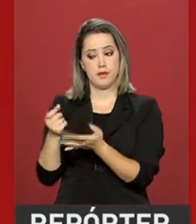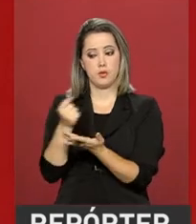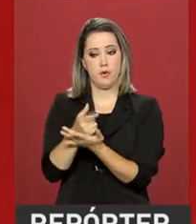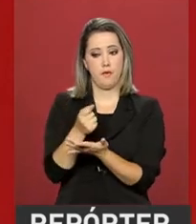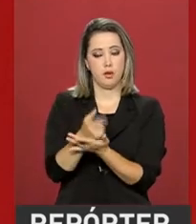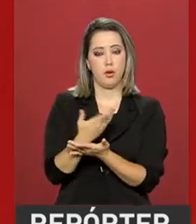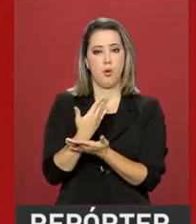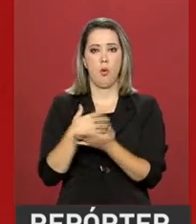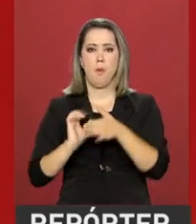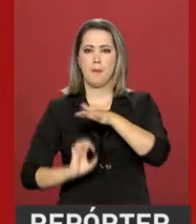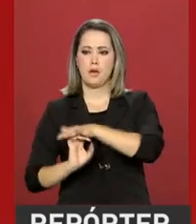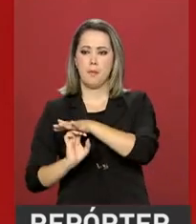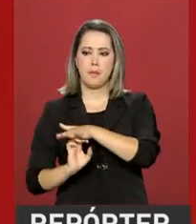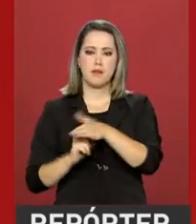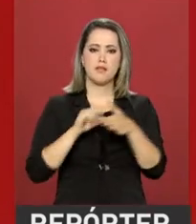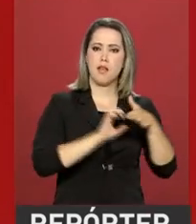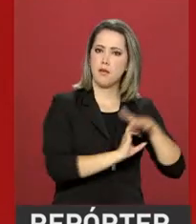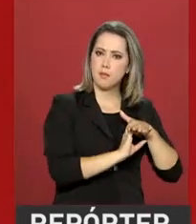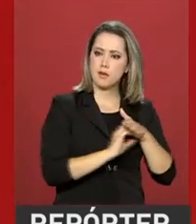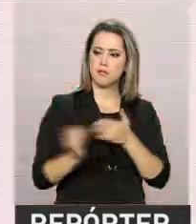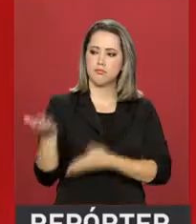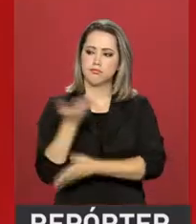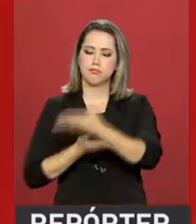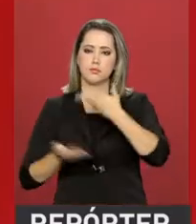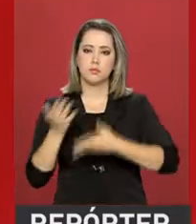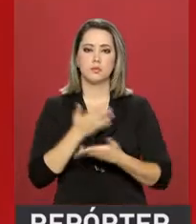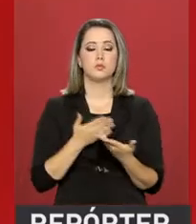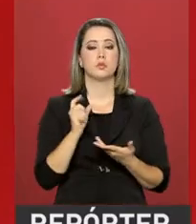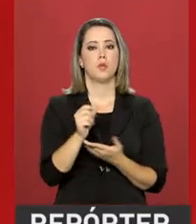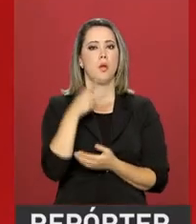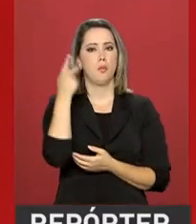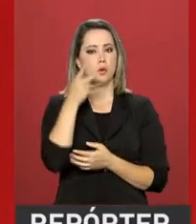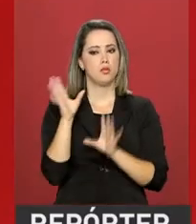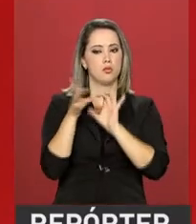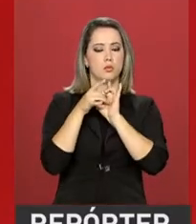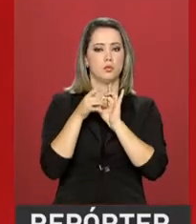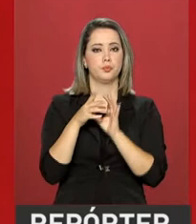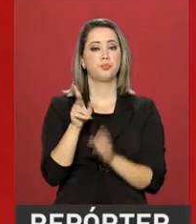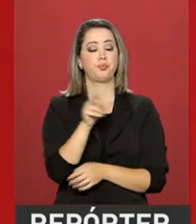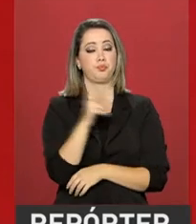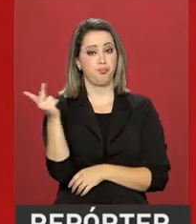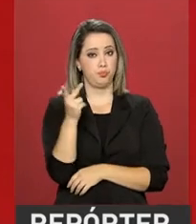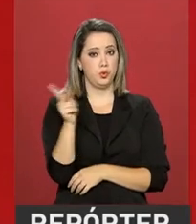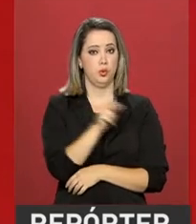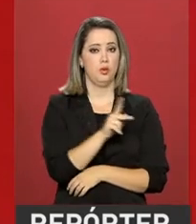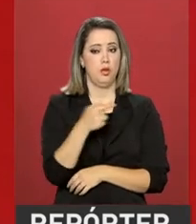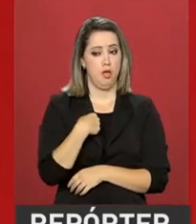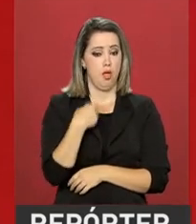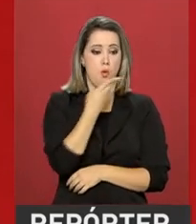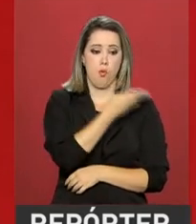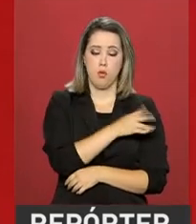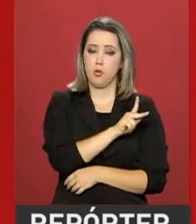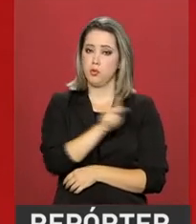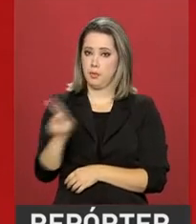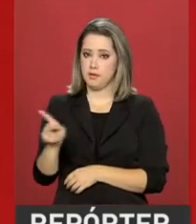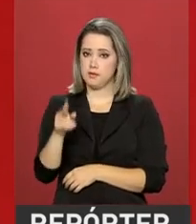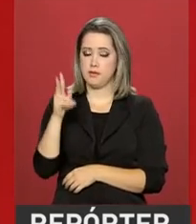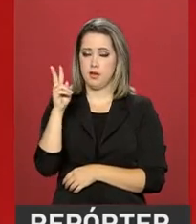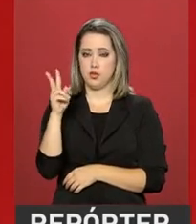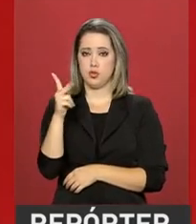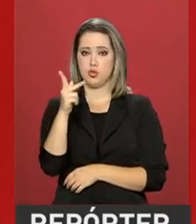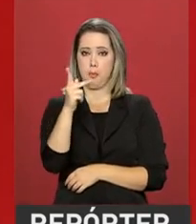investimentos e de aprofundamento do diálogo político. O presidente Putin e eu concordamos também quanto ao potencial